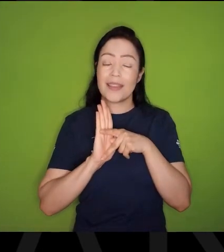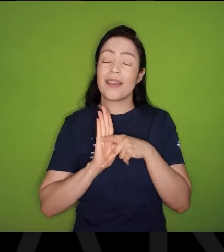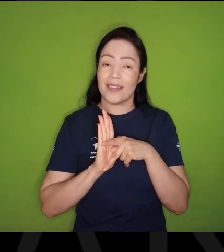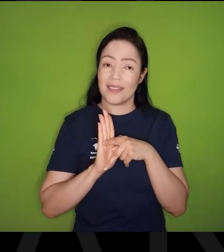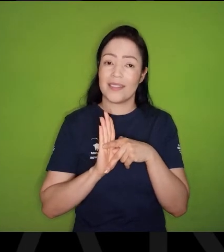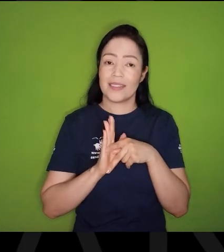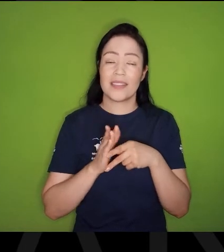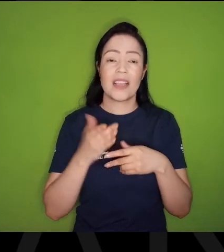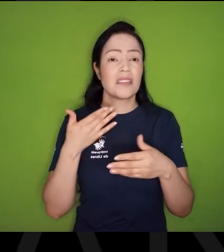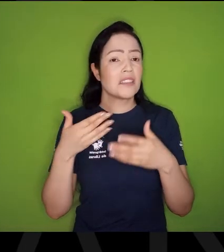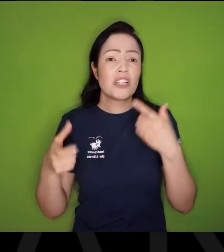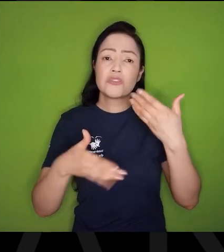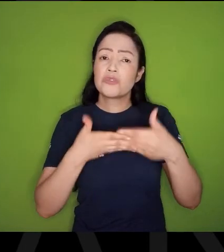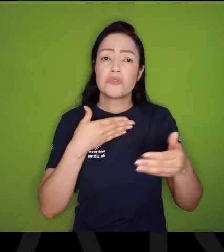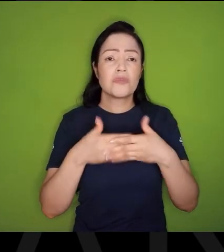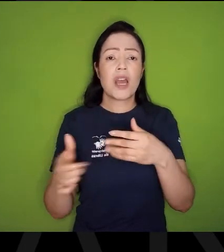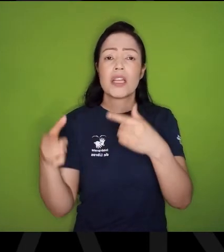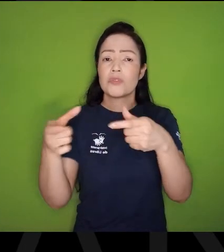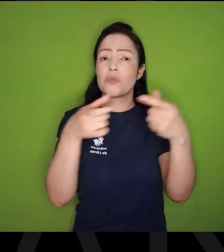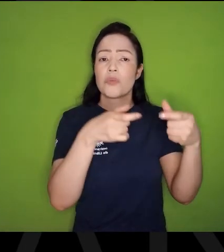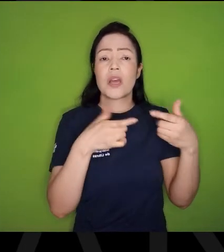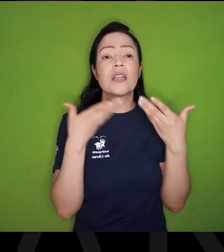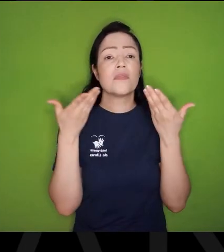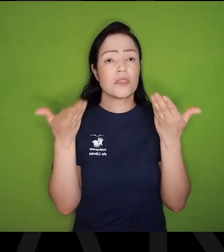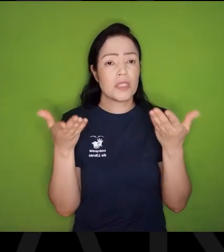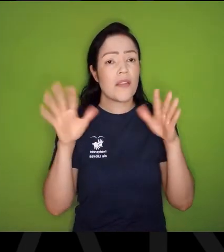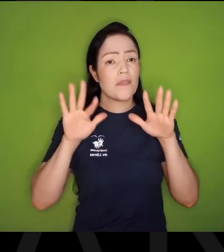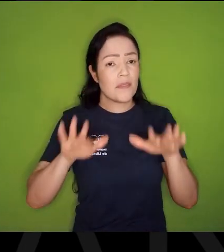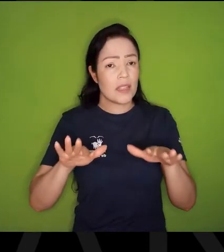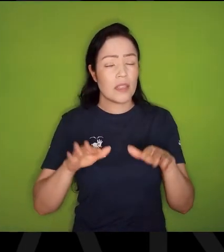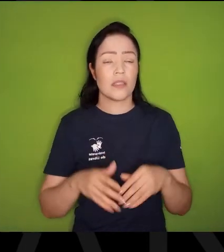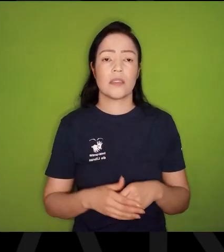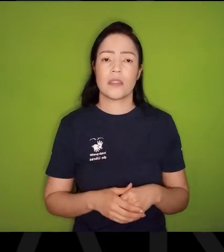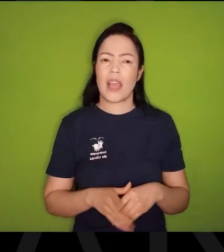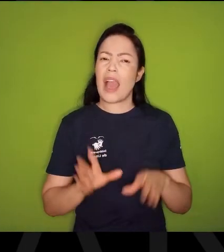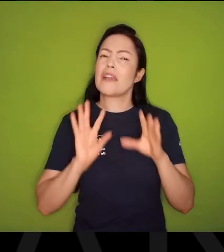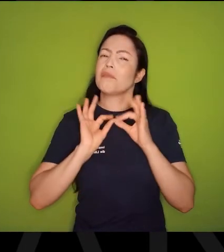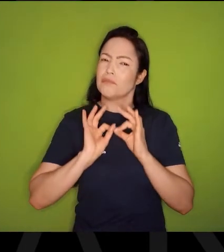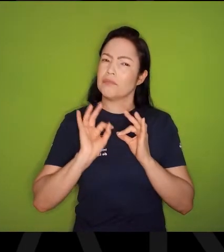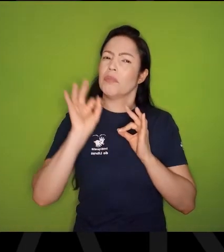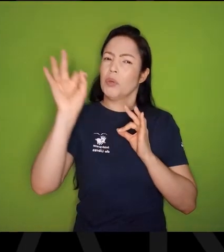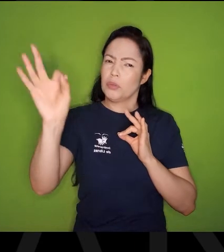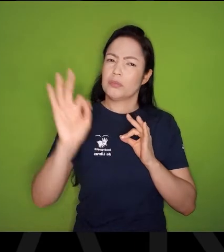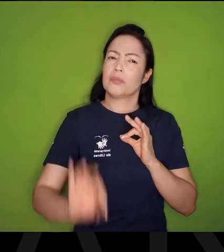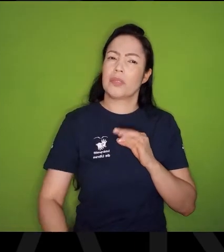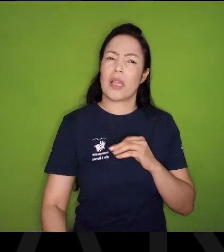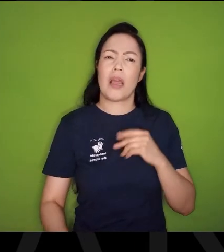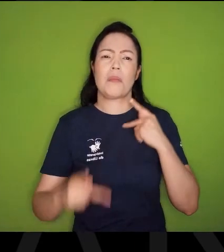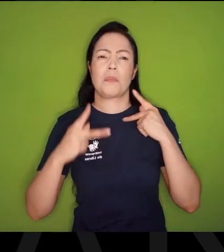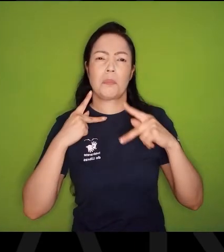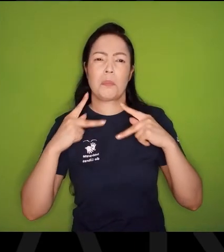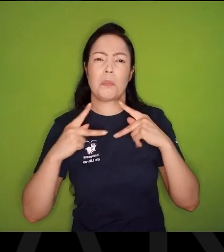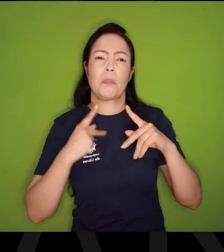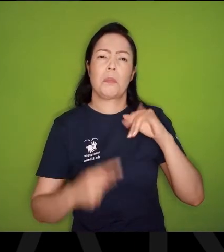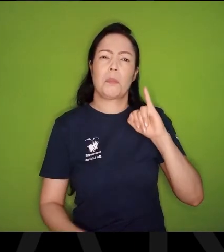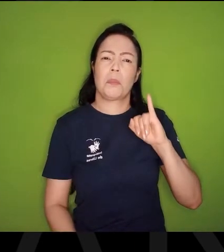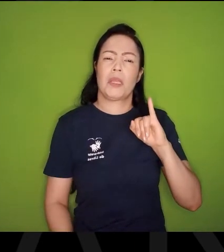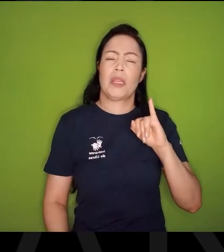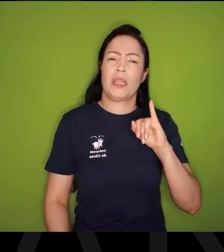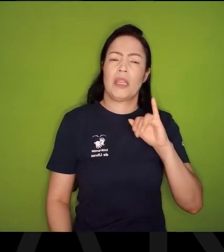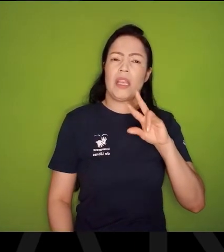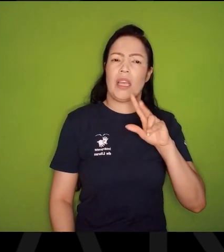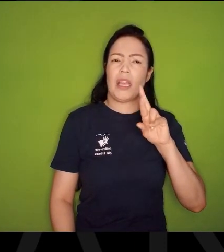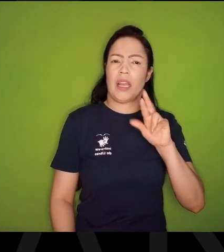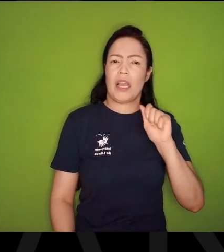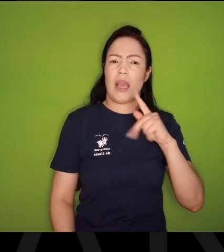de onde você esteja, Ai, é muito longe Vila Piraporinha, Não, mas é muito longe onde